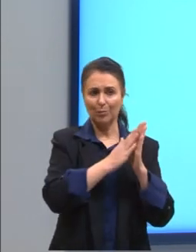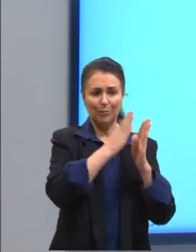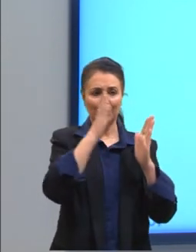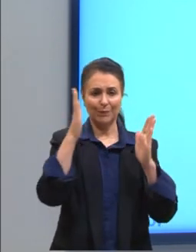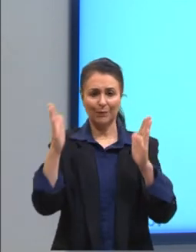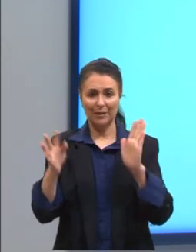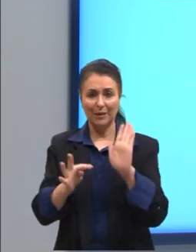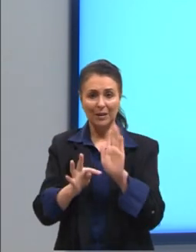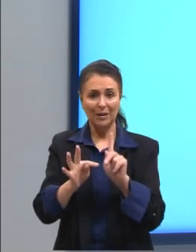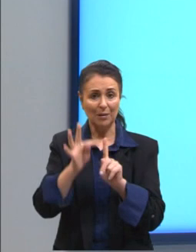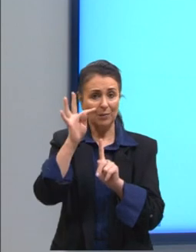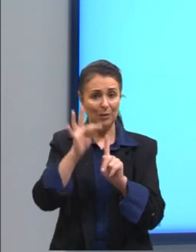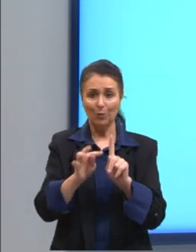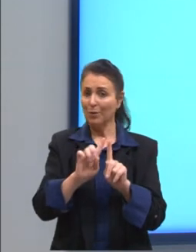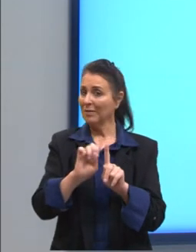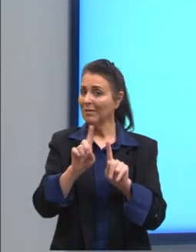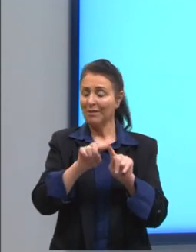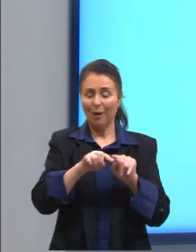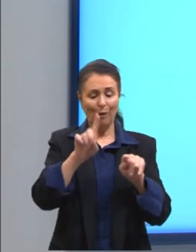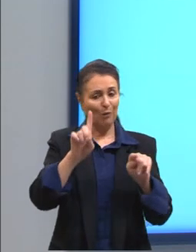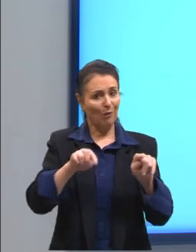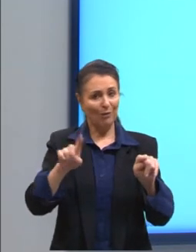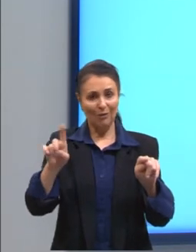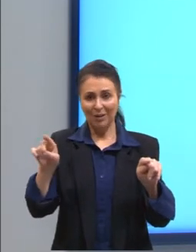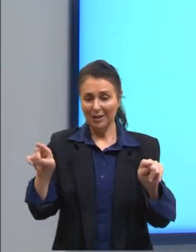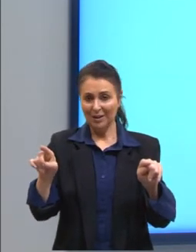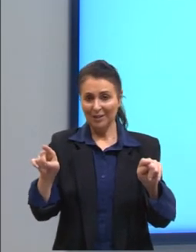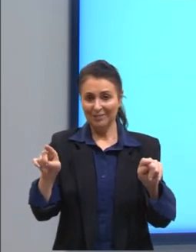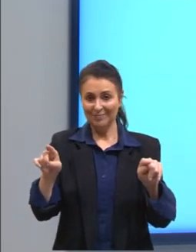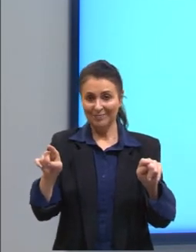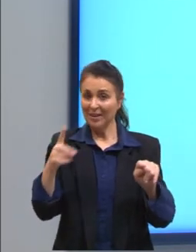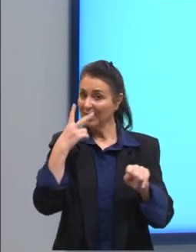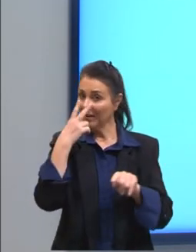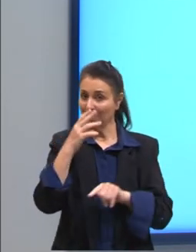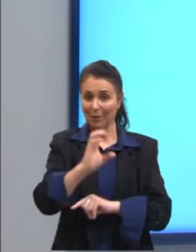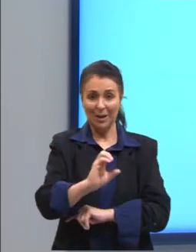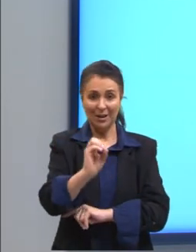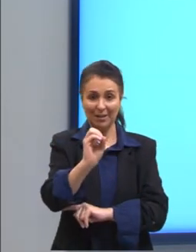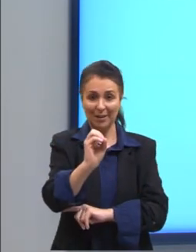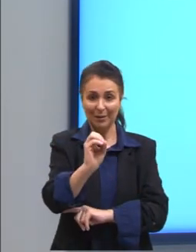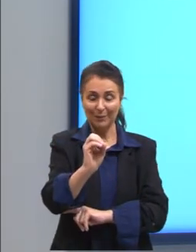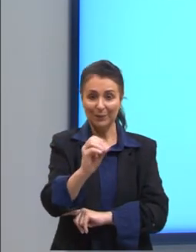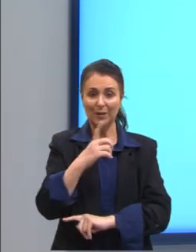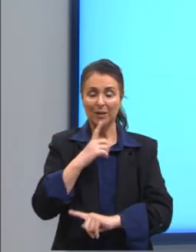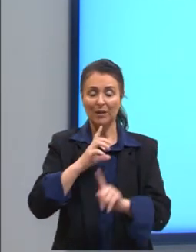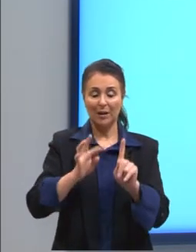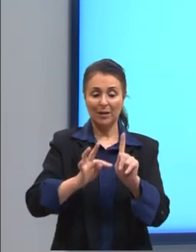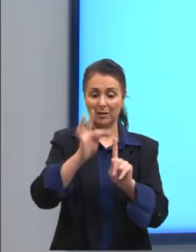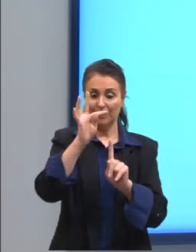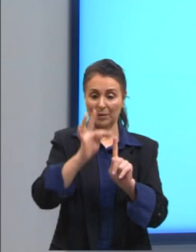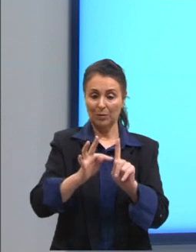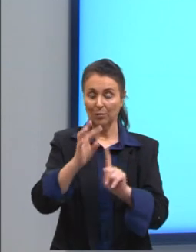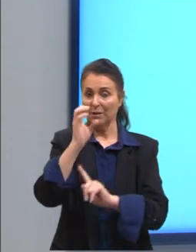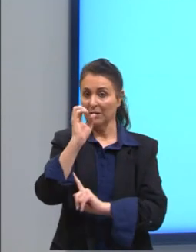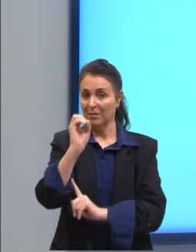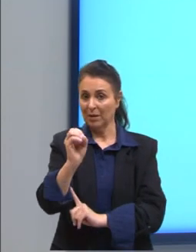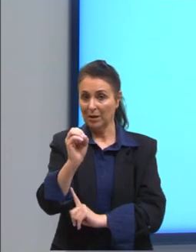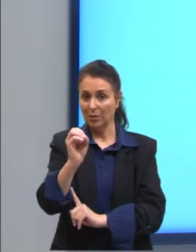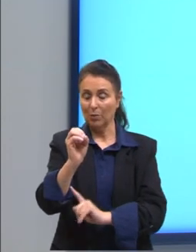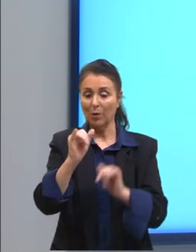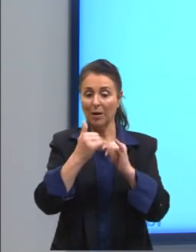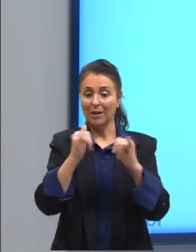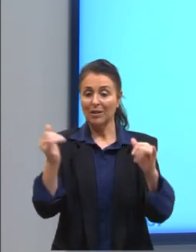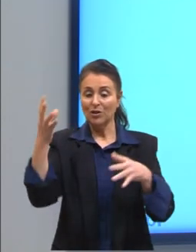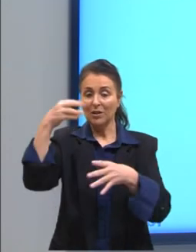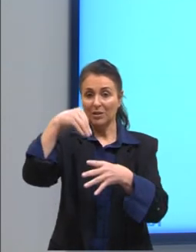temperatura não varia. Então, tem variação da temperatura igual a zero. E se eu tenho uma variação de temperatura igual a zero, a minha energia